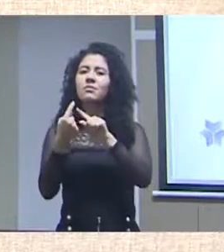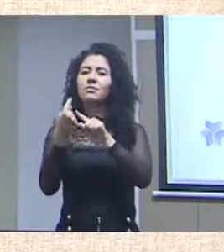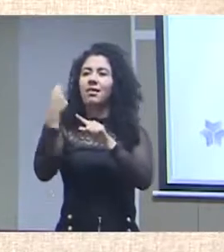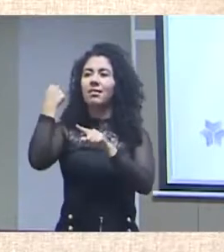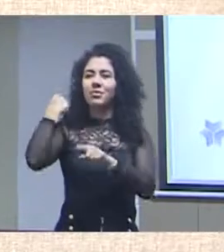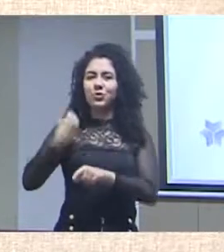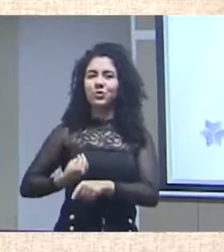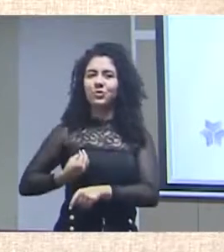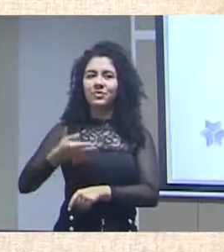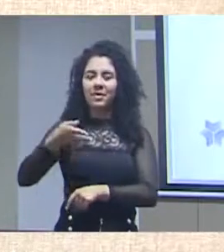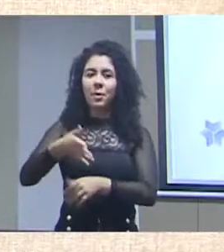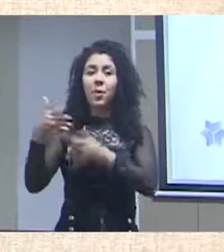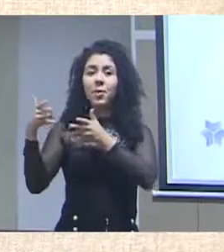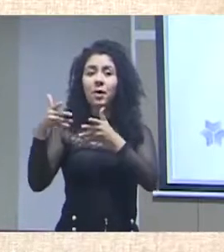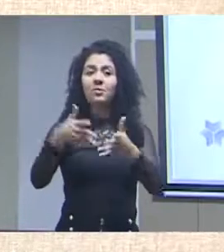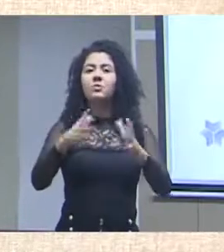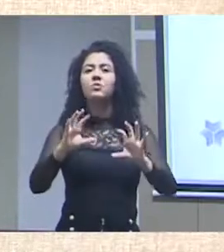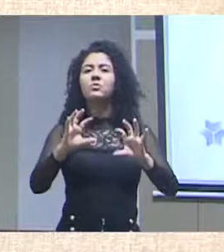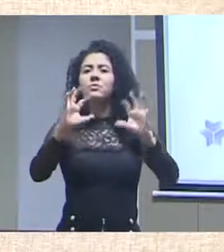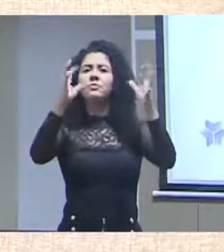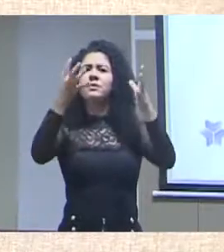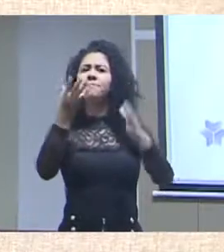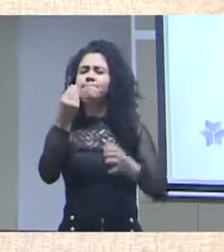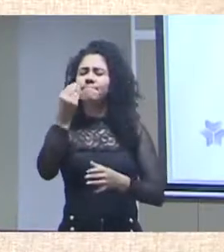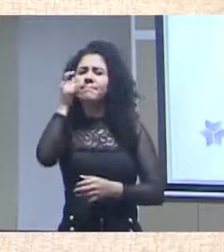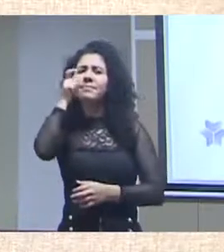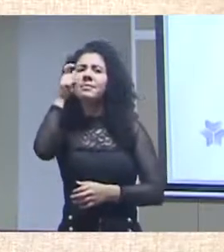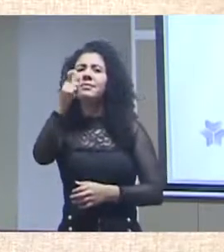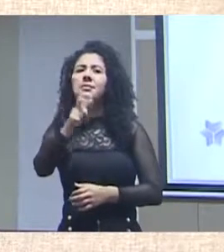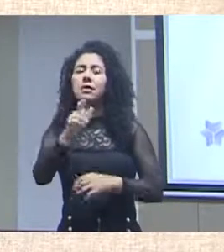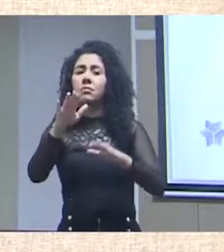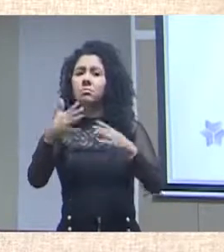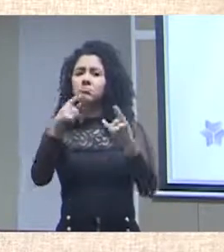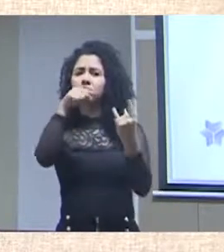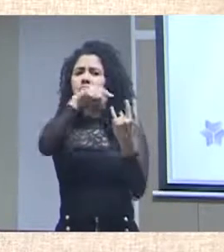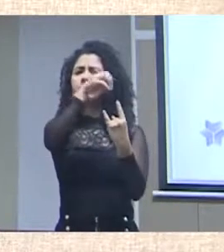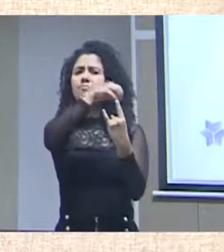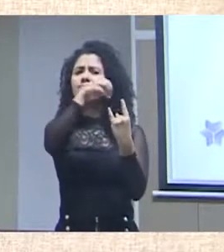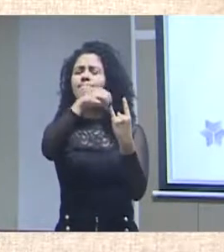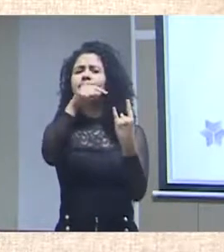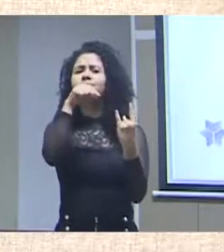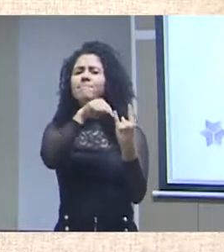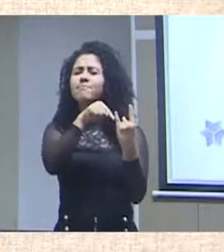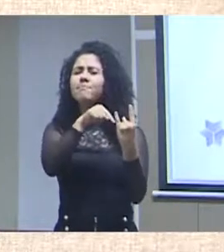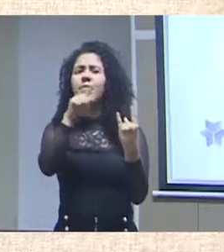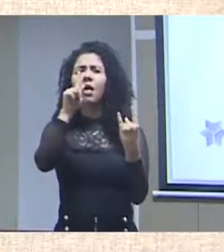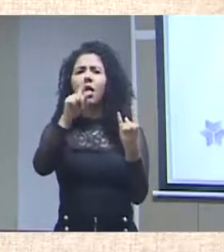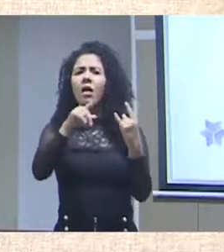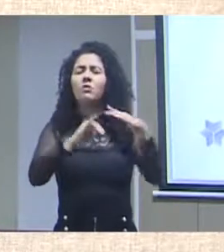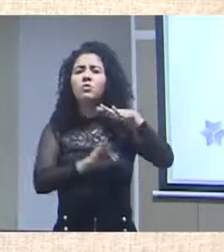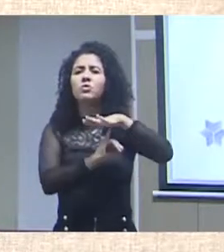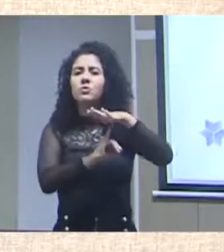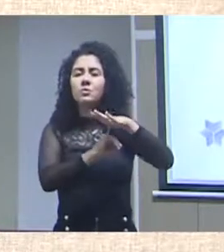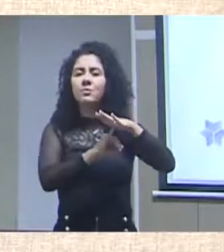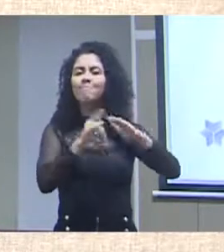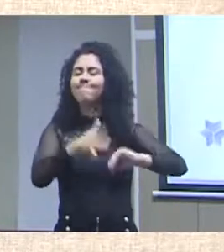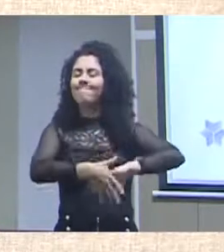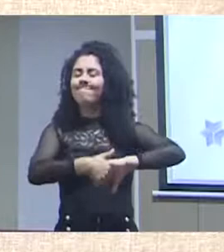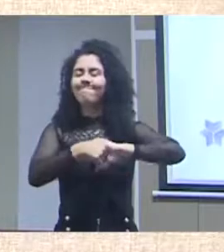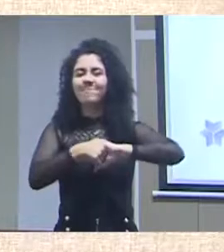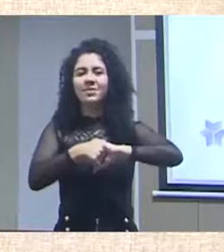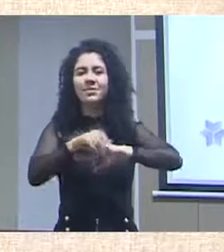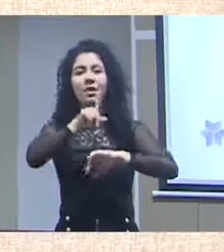atrás, participando de um evento muito interessante, e a Fiocruz, de modo geral, que é uma instituição parceira